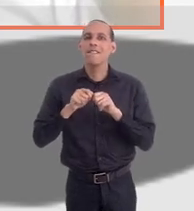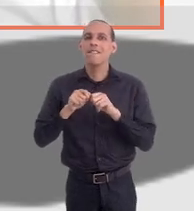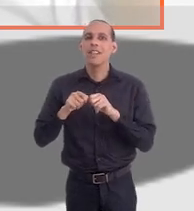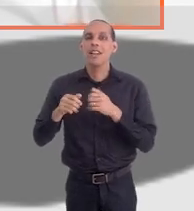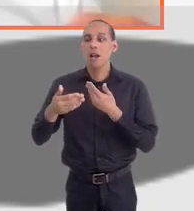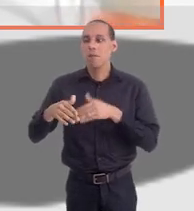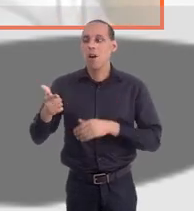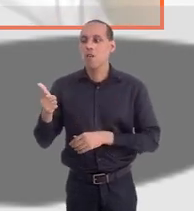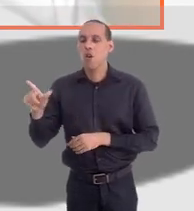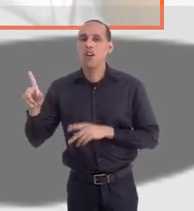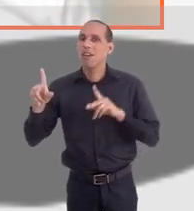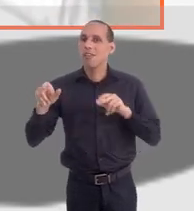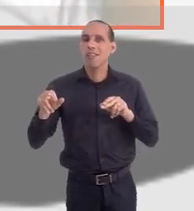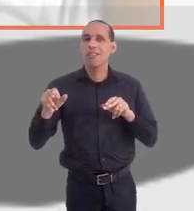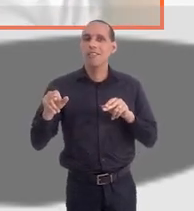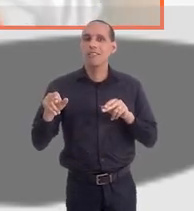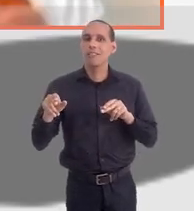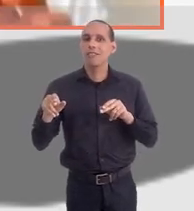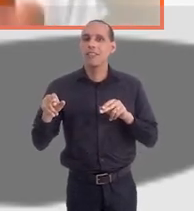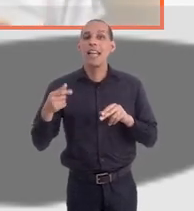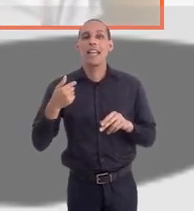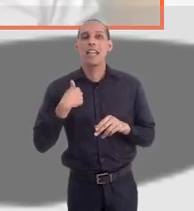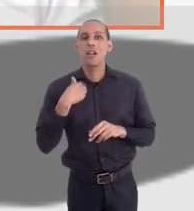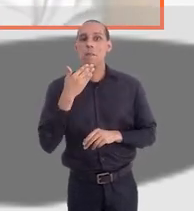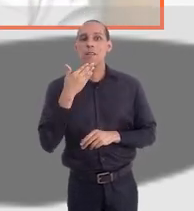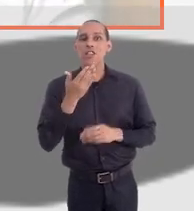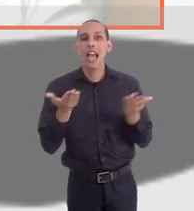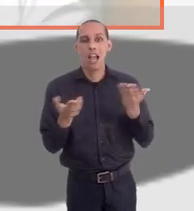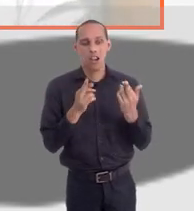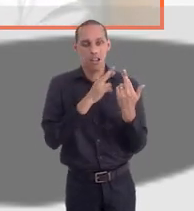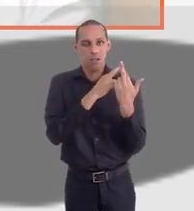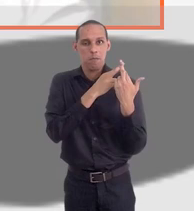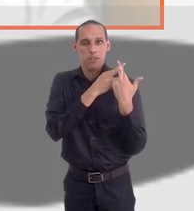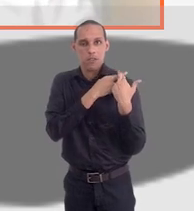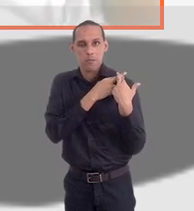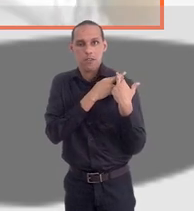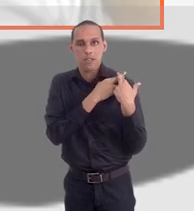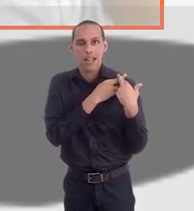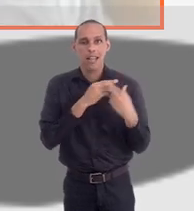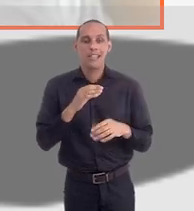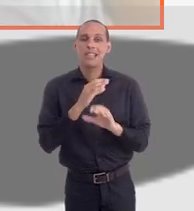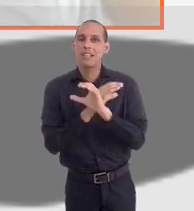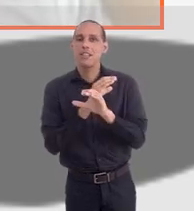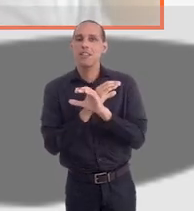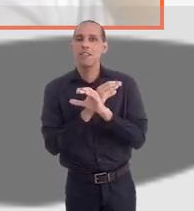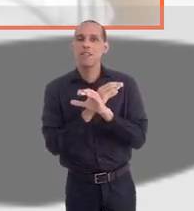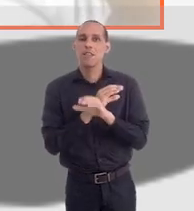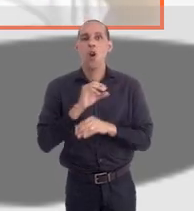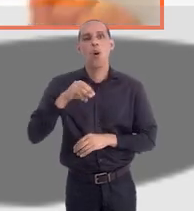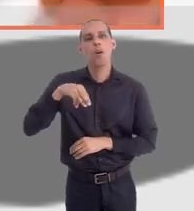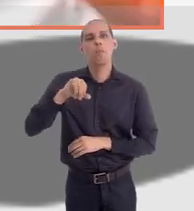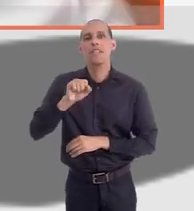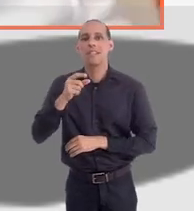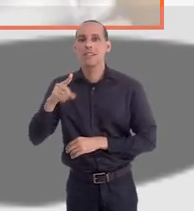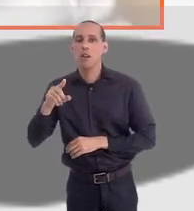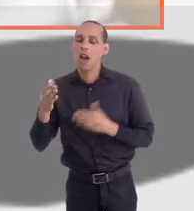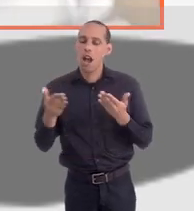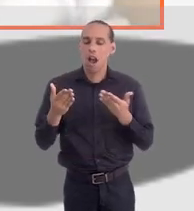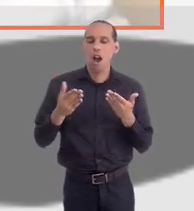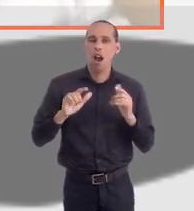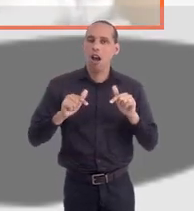prova. Então, ele alterna. Então, por exemplo, cobrei responsabilidade civil e inspetor por omissão. Eu vou cobrar agora por ação. Cobrei a